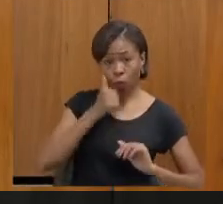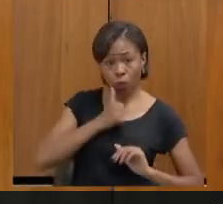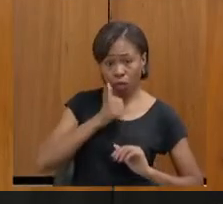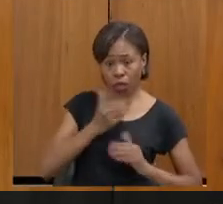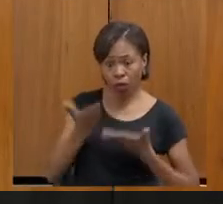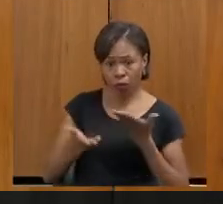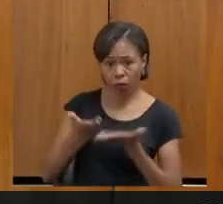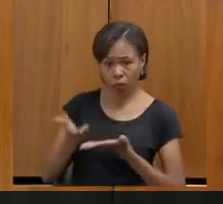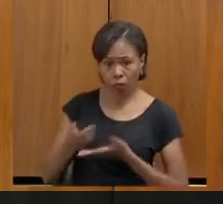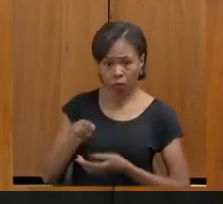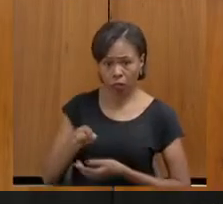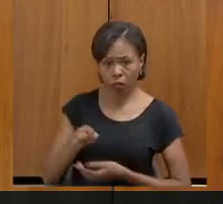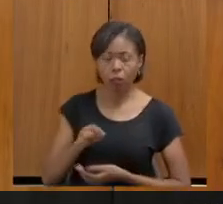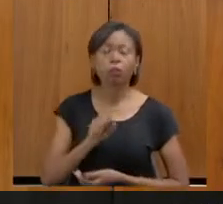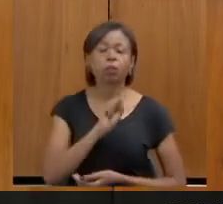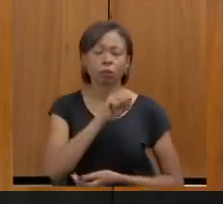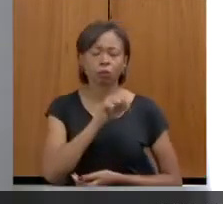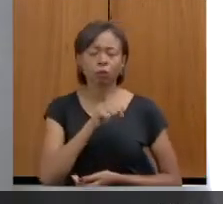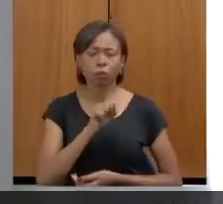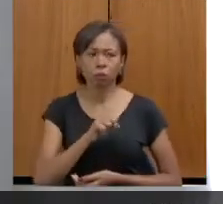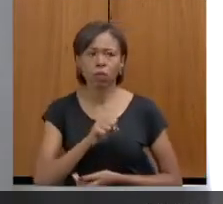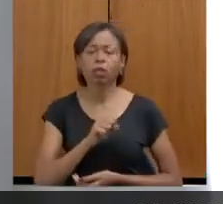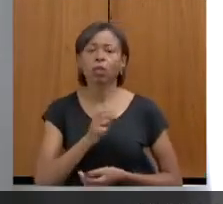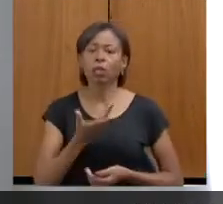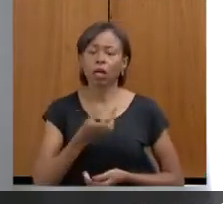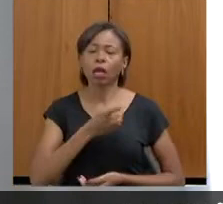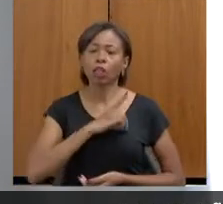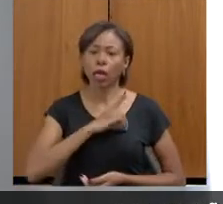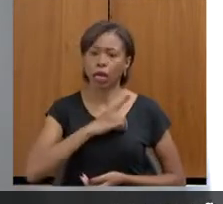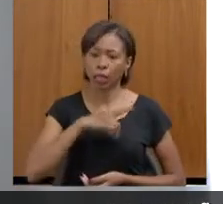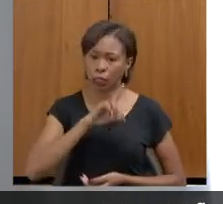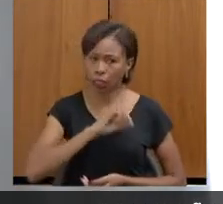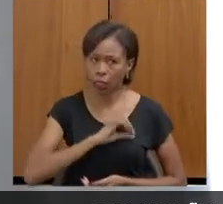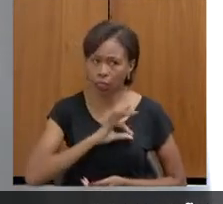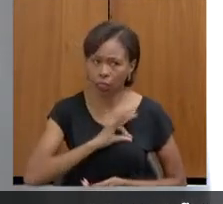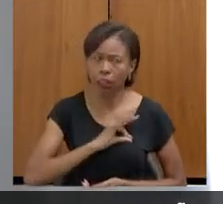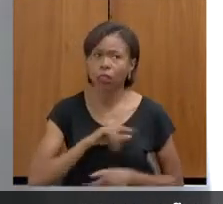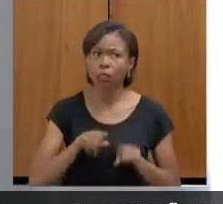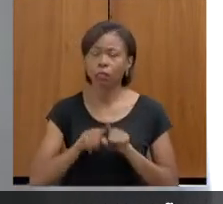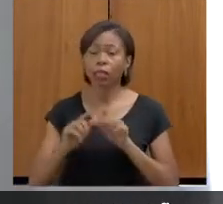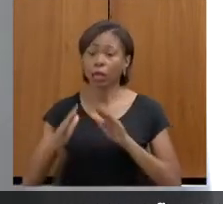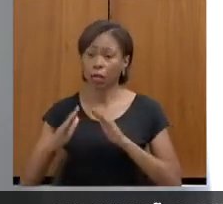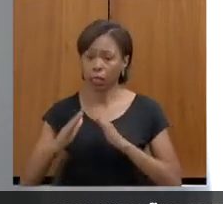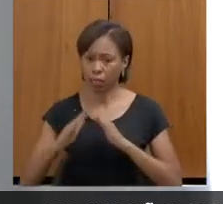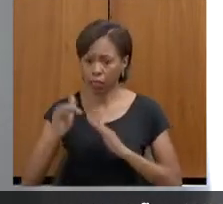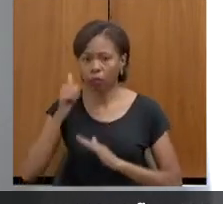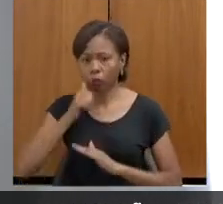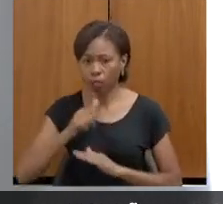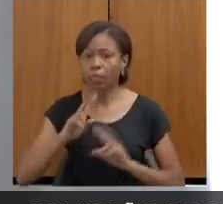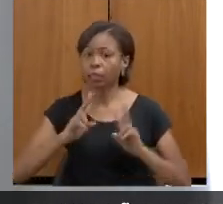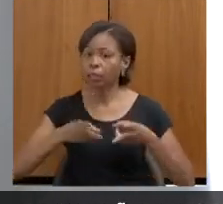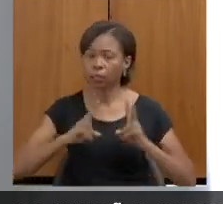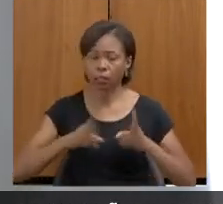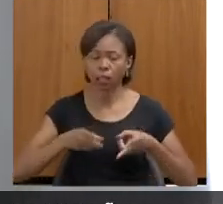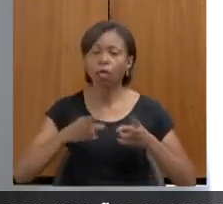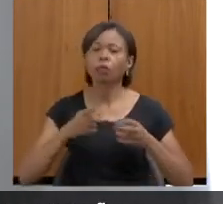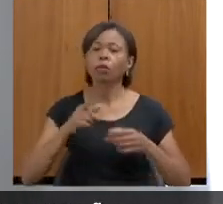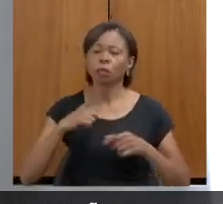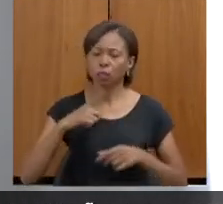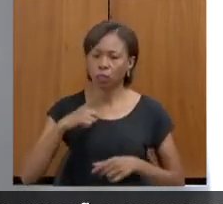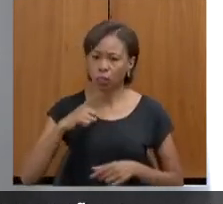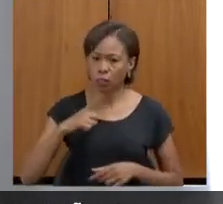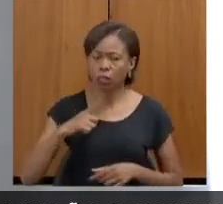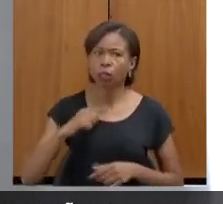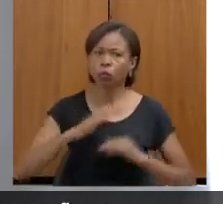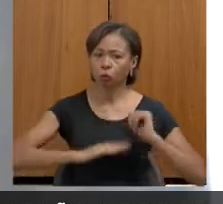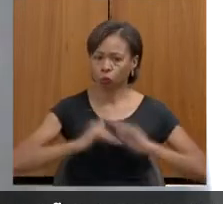Sim. Sim, tanto no plantão quanto na Casa da Mulher Mineira, a gente tem sempre servidoras mulheres para poder fazer esse atendimento